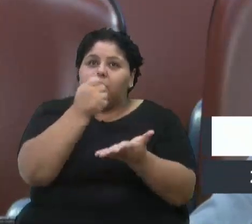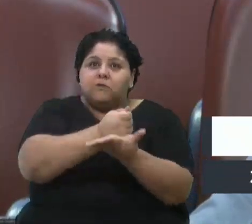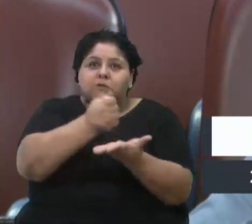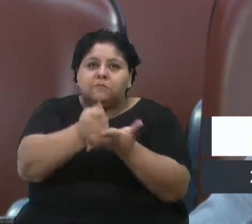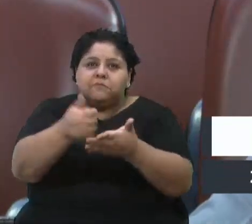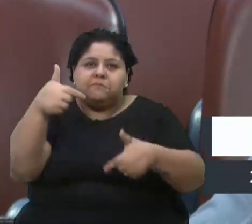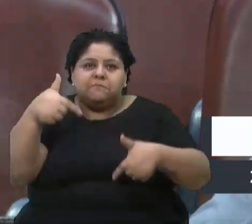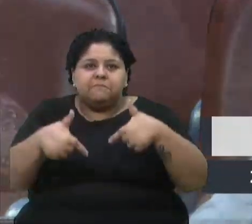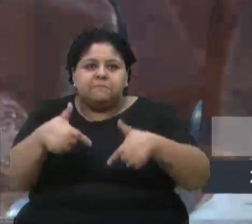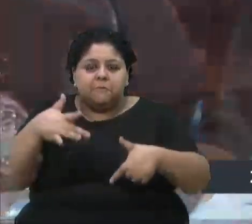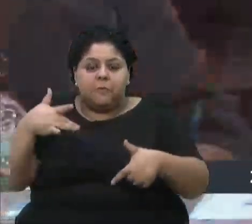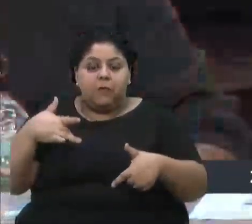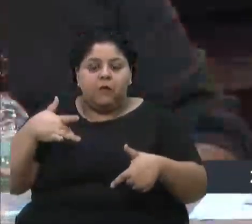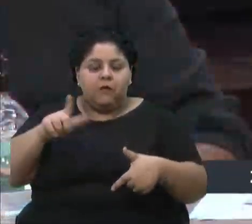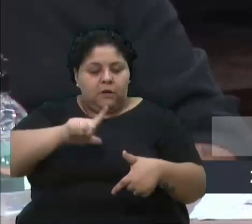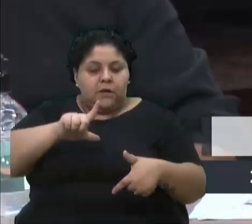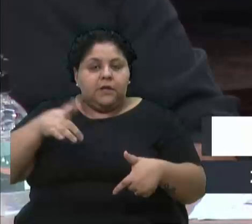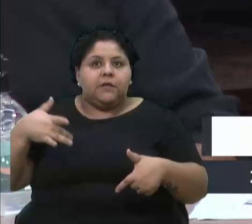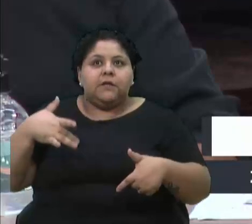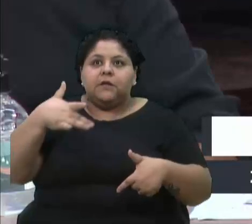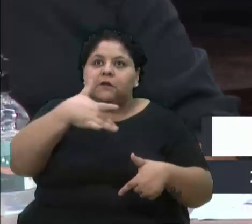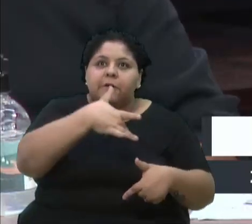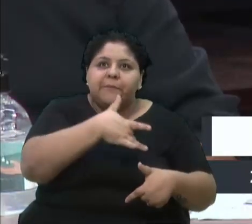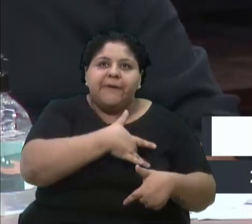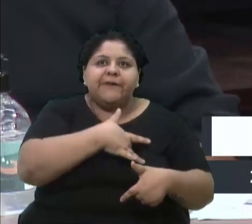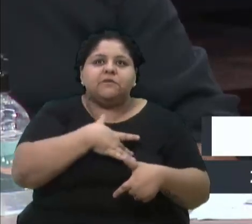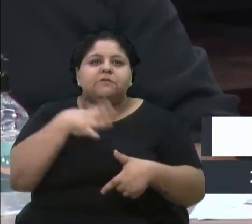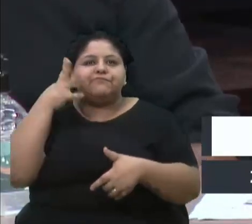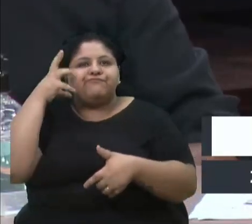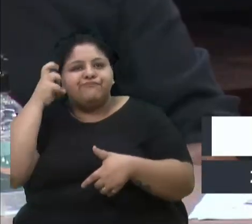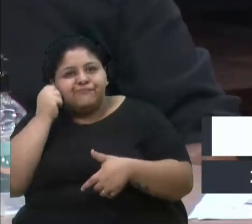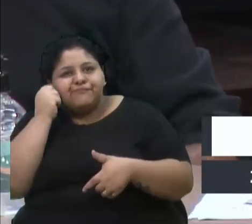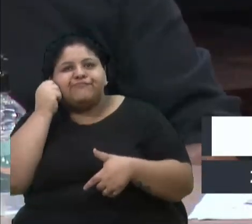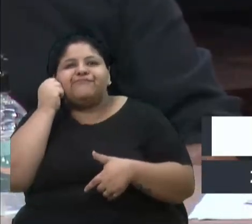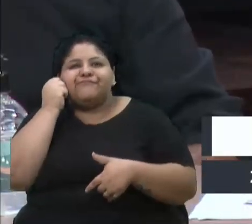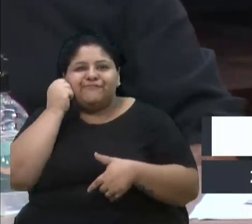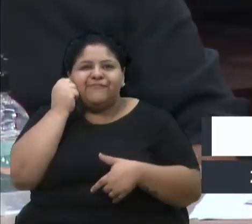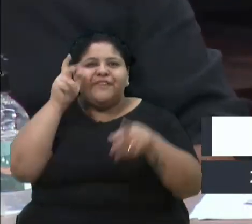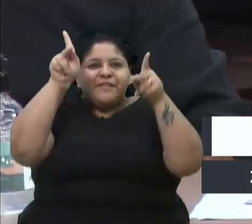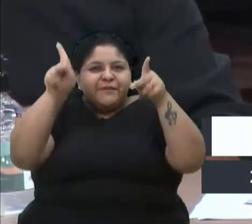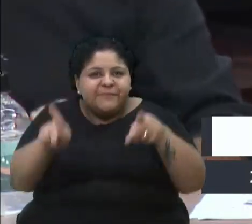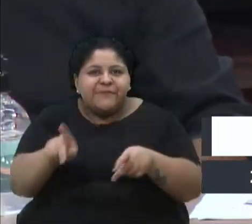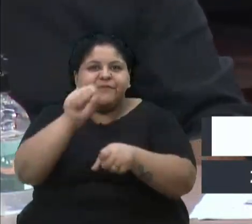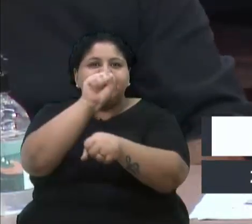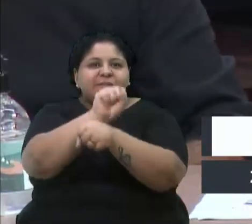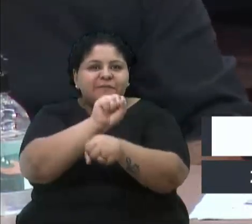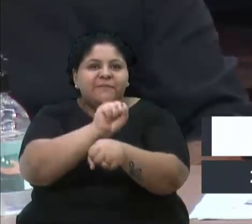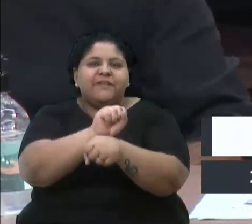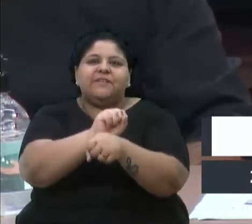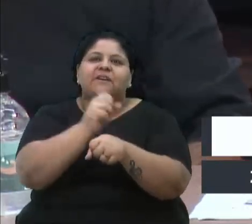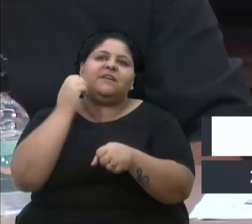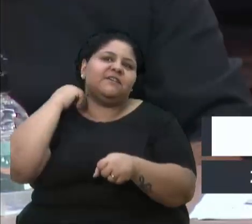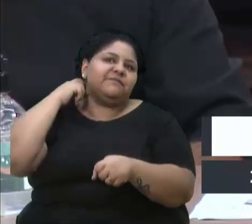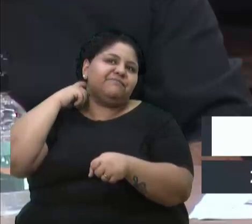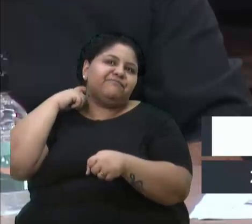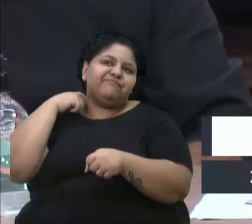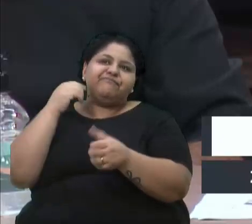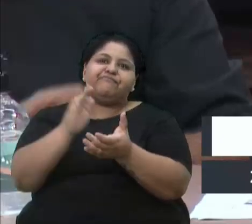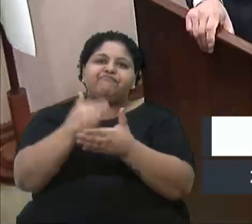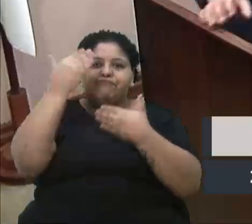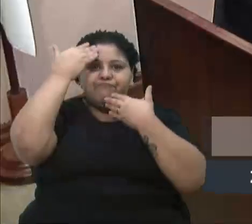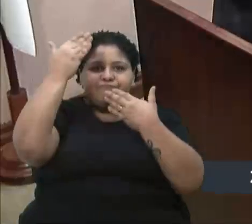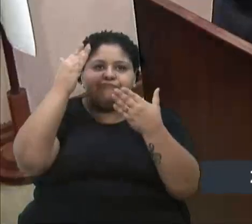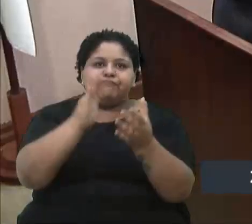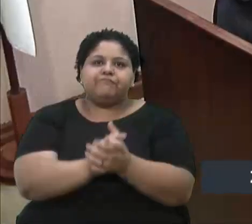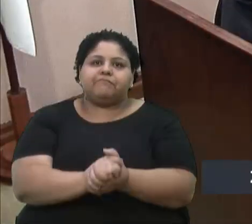aponta que tem médico na sala do sono. Como tinham seis médicos, as pessoas aguardando atendimento e não estavam sendo atendidos. O mínimo que se espera. Obrigado.